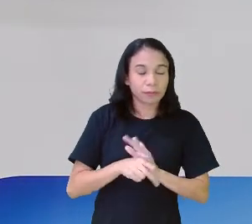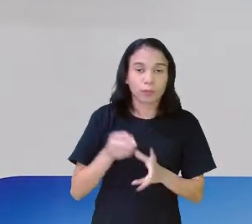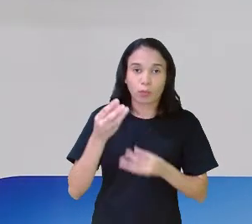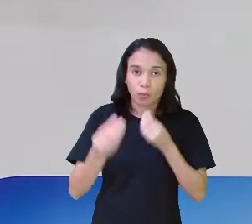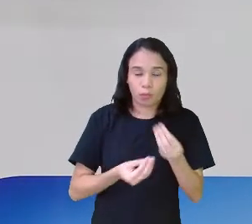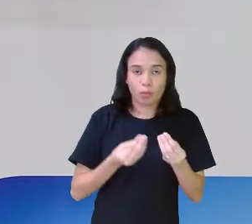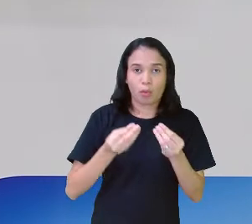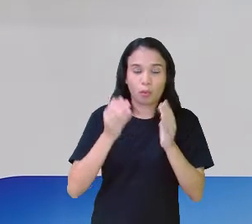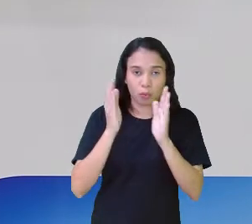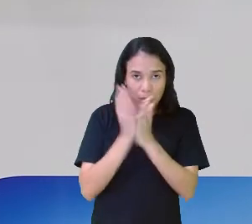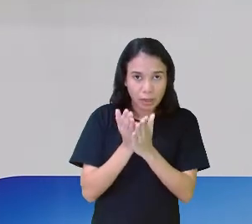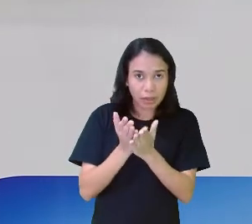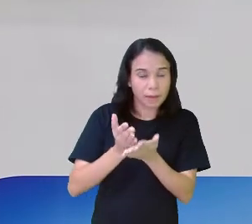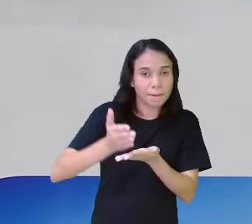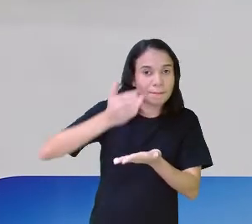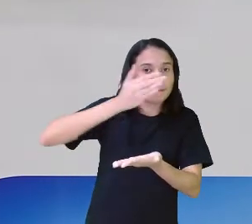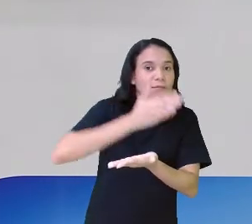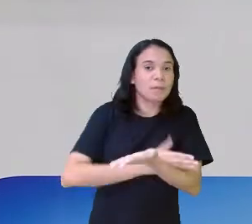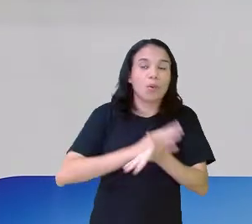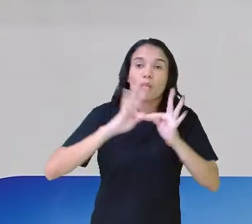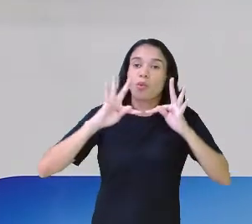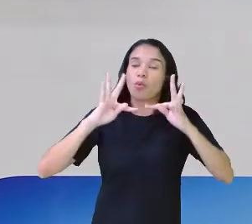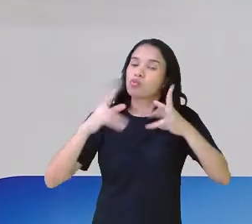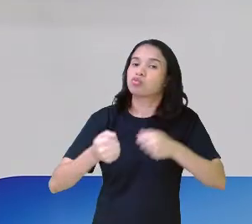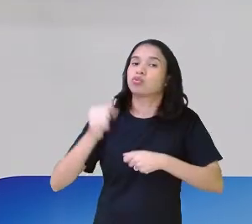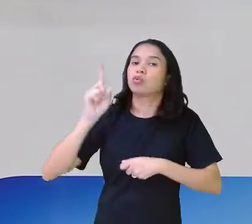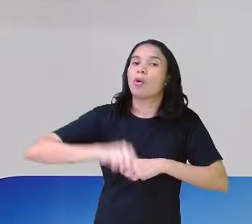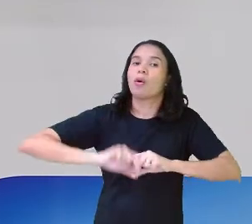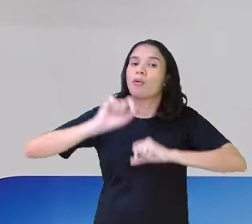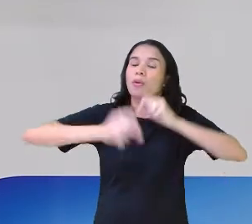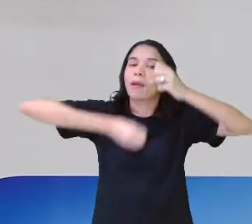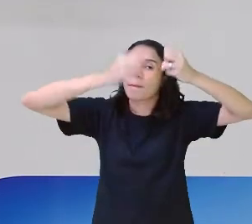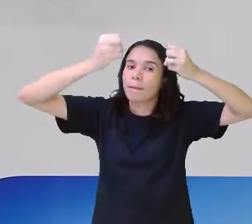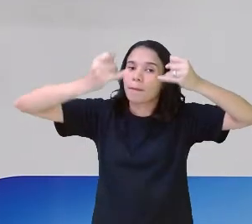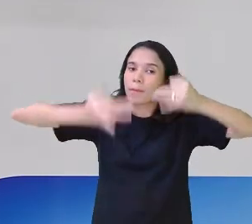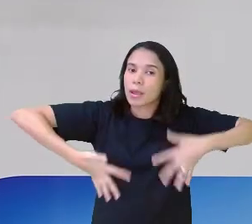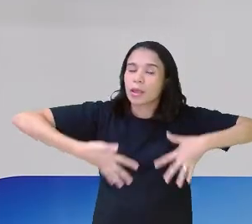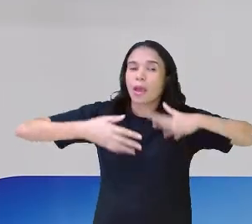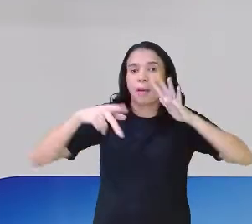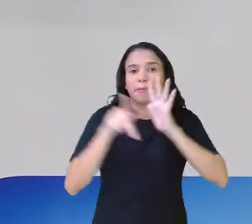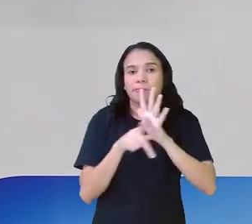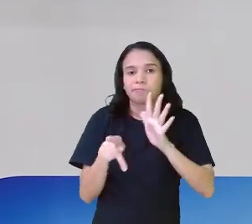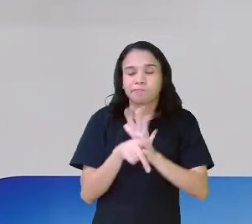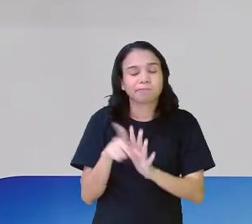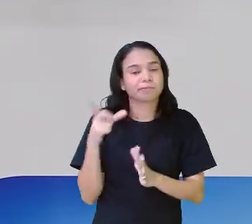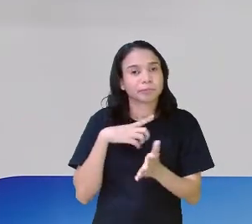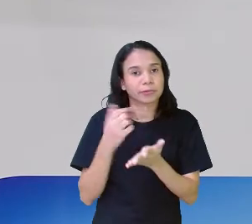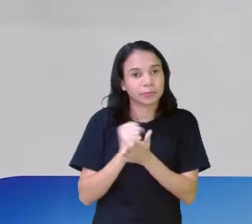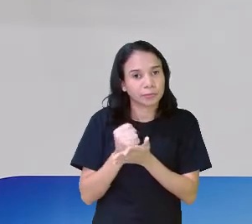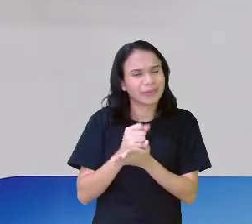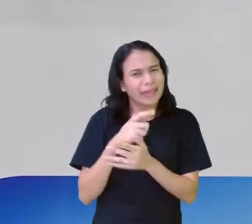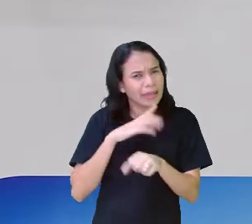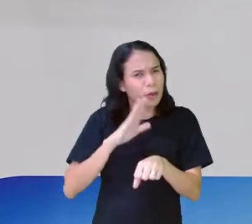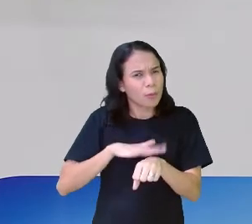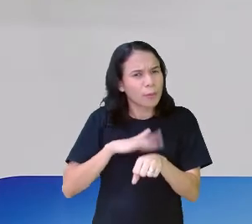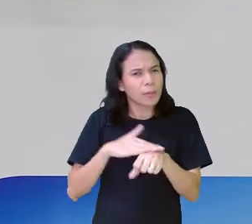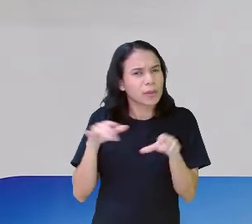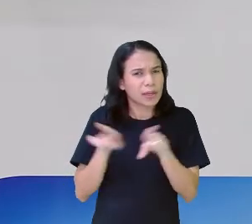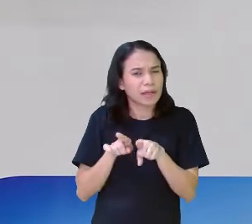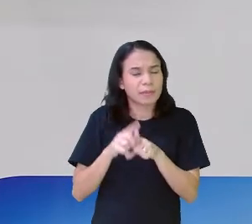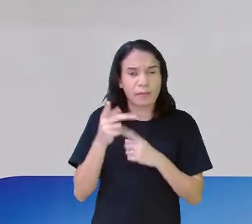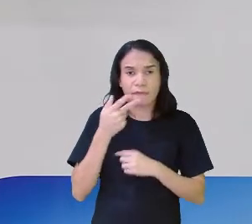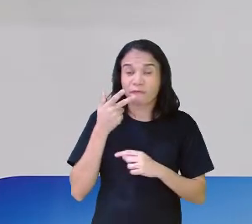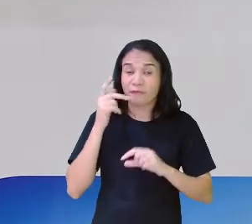para trás, tudo o que o autor fez foi descrever o jogo. Apesar que tem um momento que ele solta a